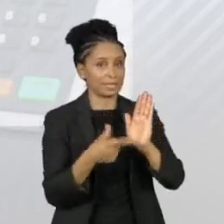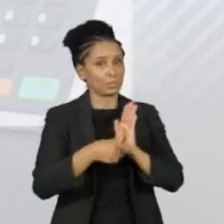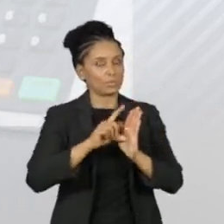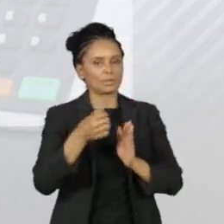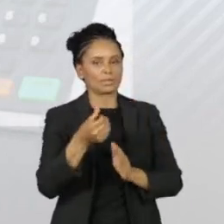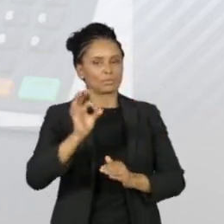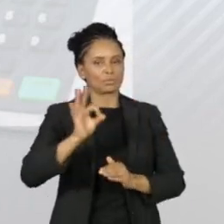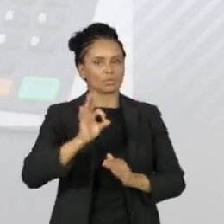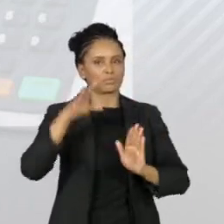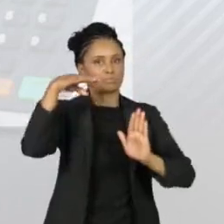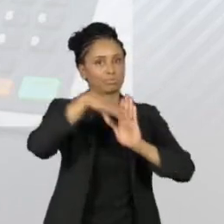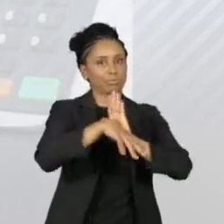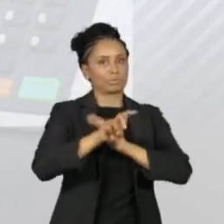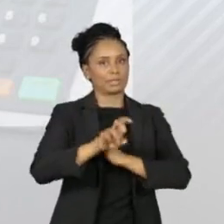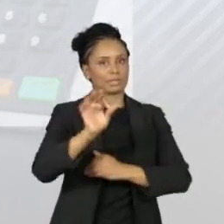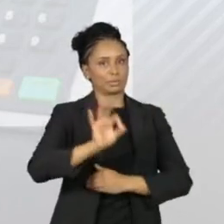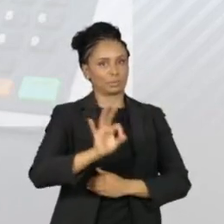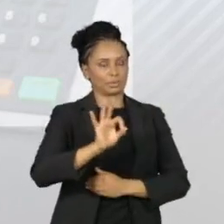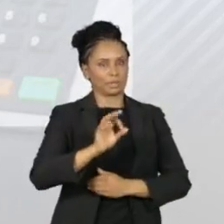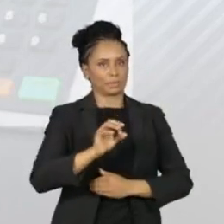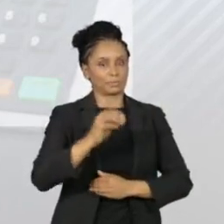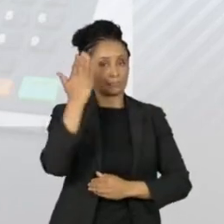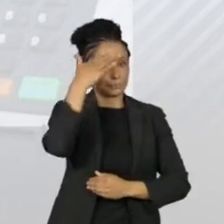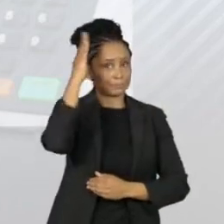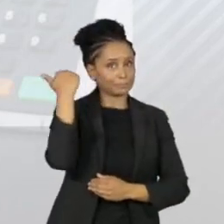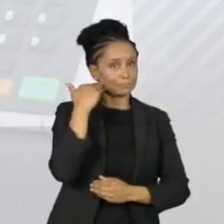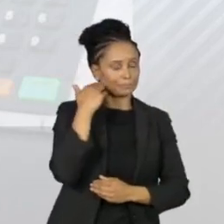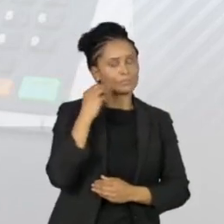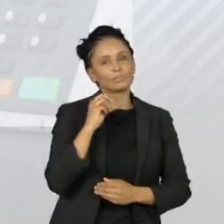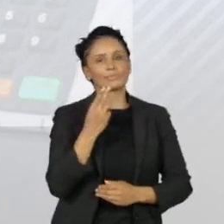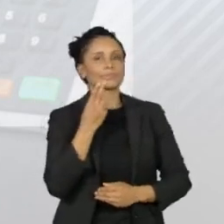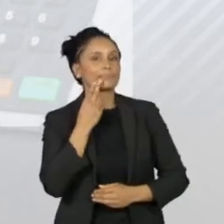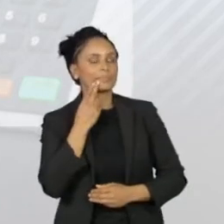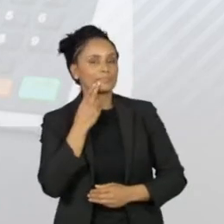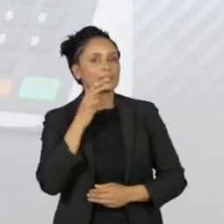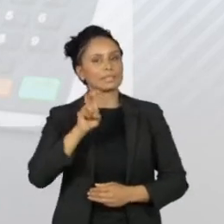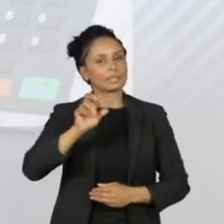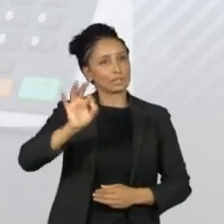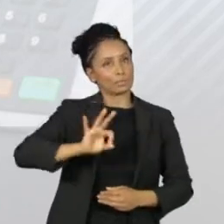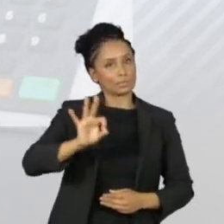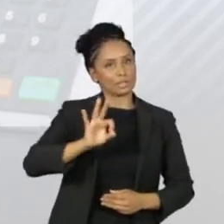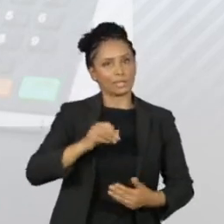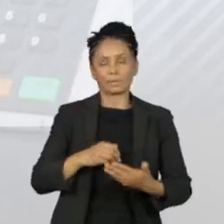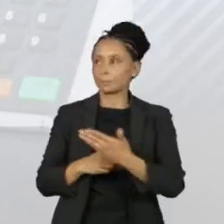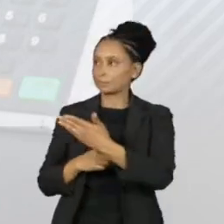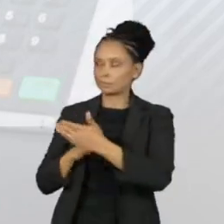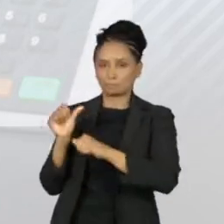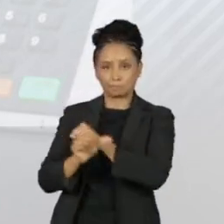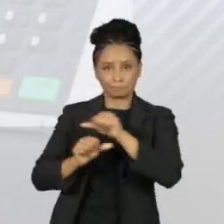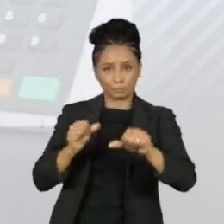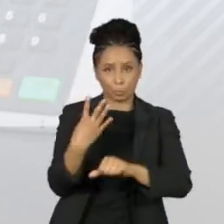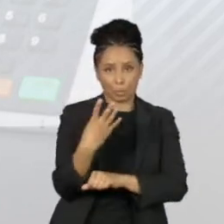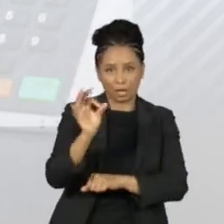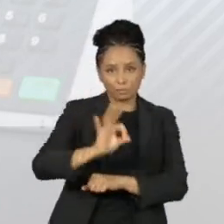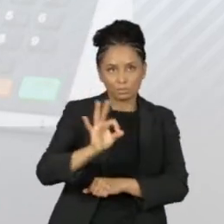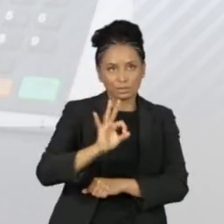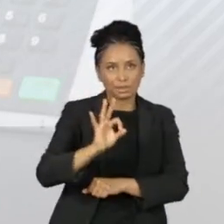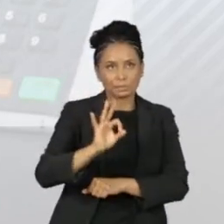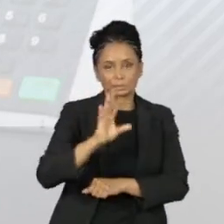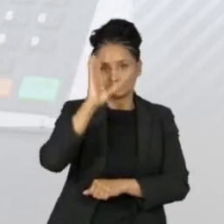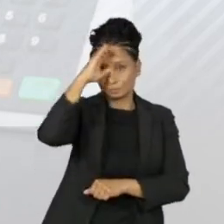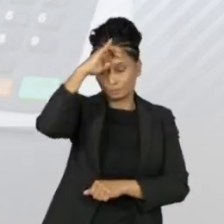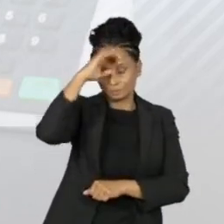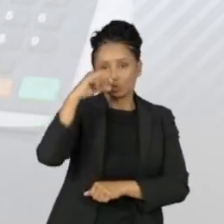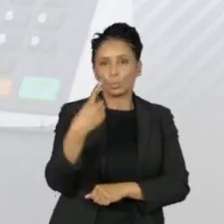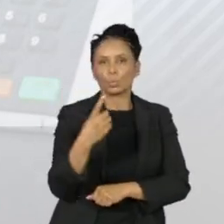e caiu para 5. Simone Tebit, do MDB, 5% e depois 4. Felipe Dávila, do Novo,